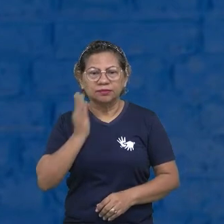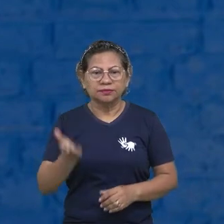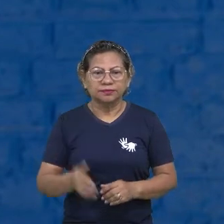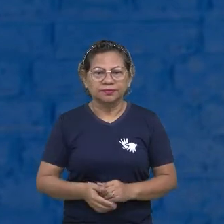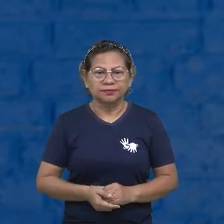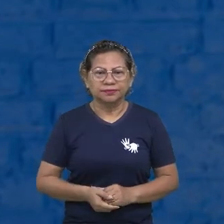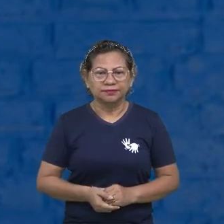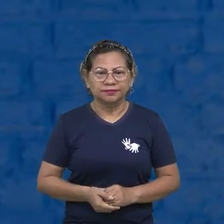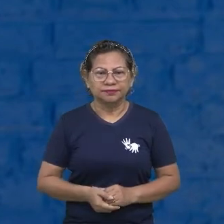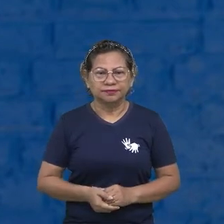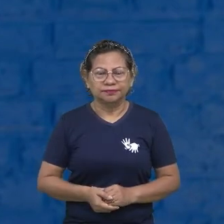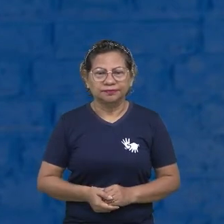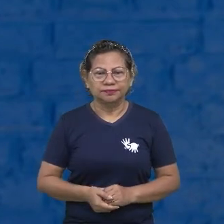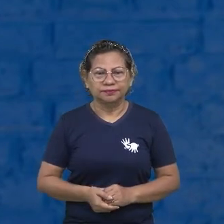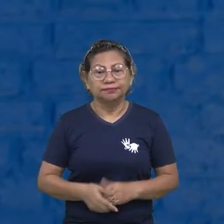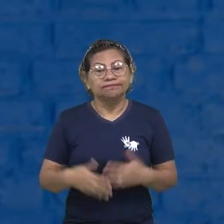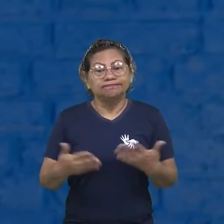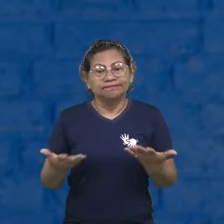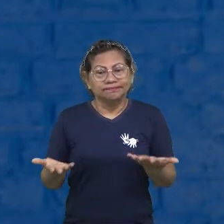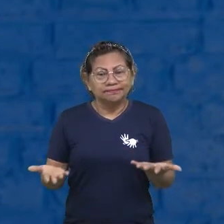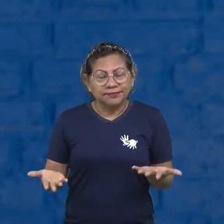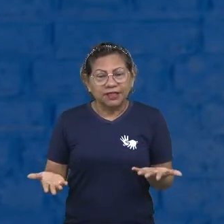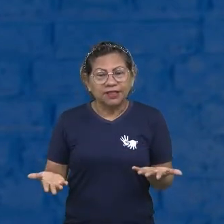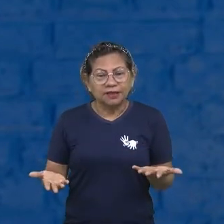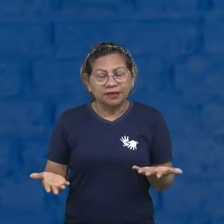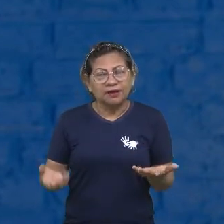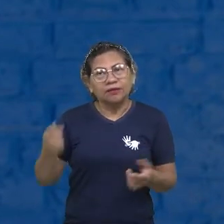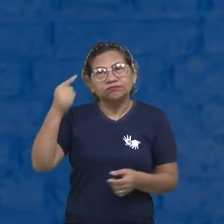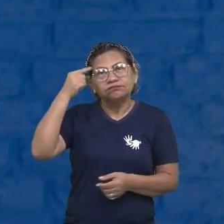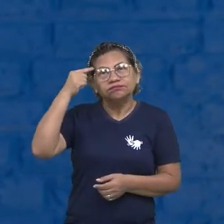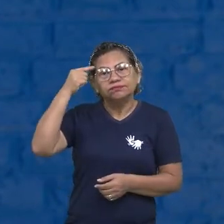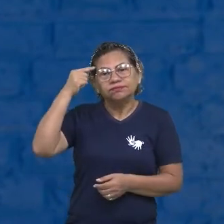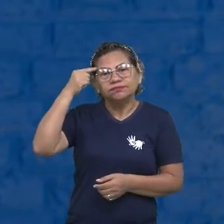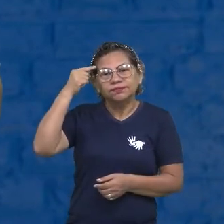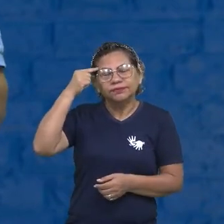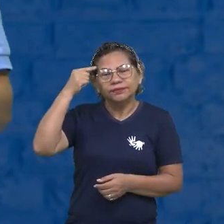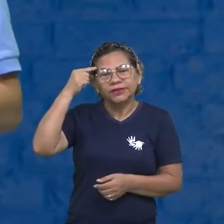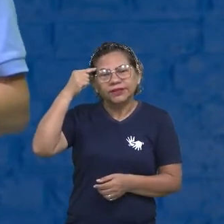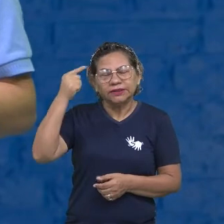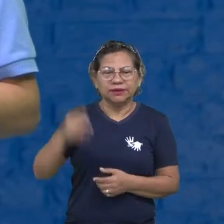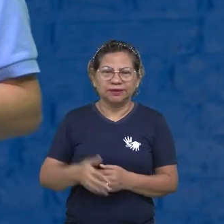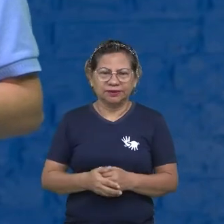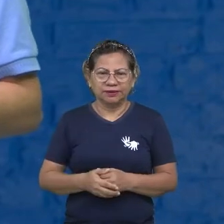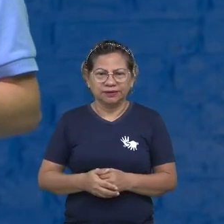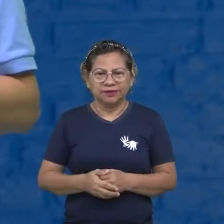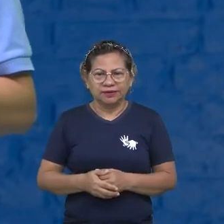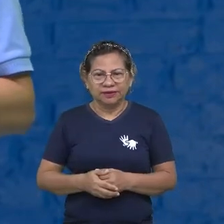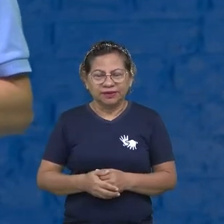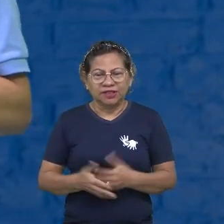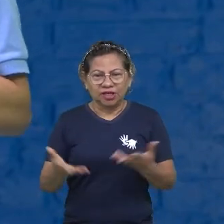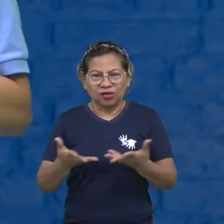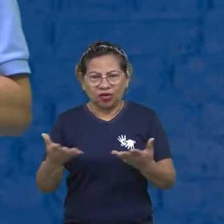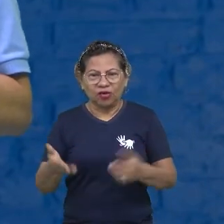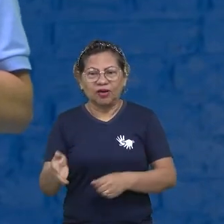Muito bem. Então, pensar como? E assim, a partir dos depoimentos que vocês viram, tivemos